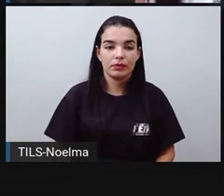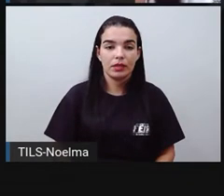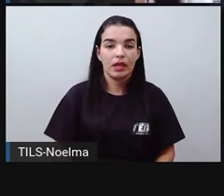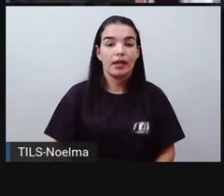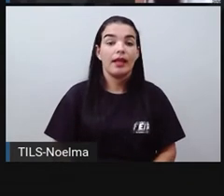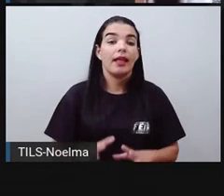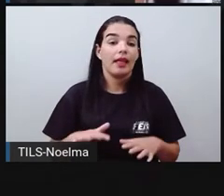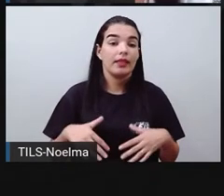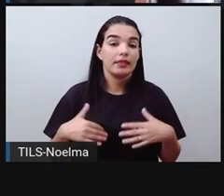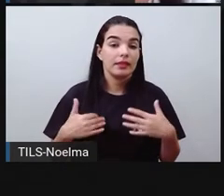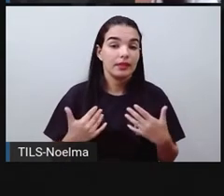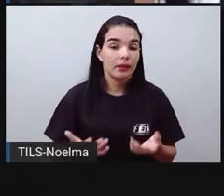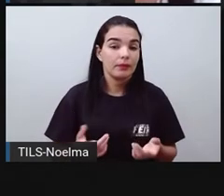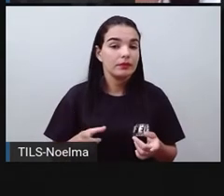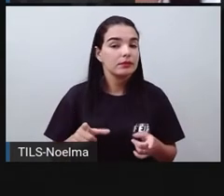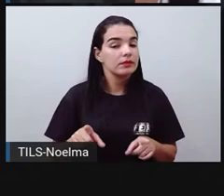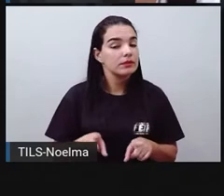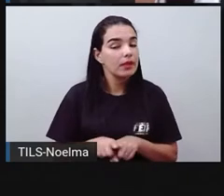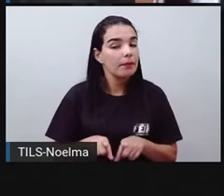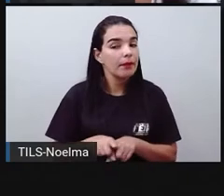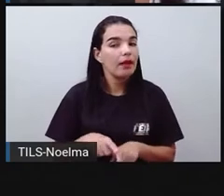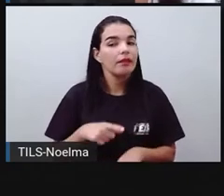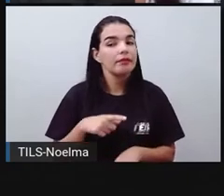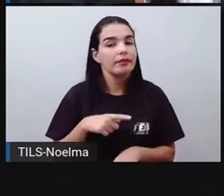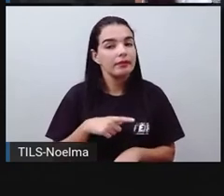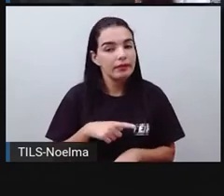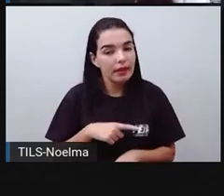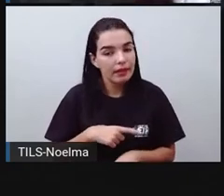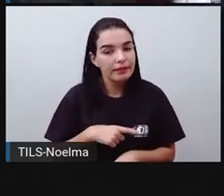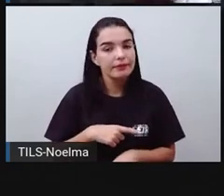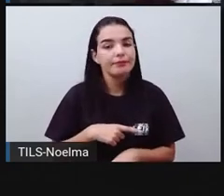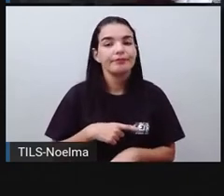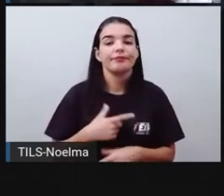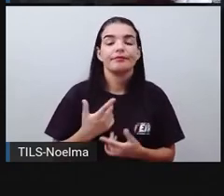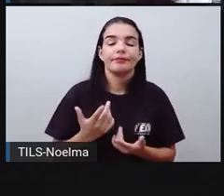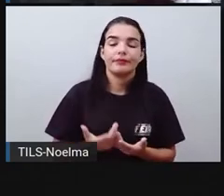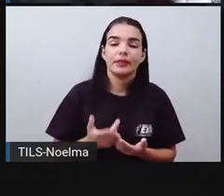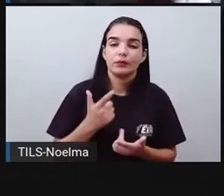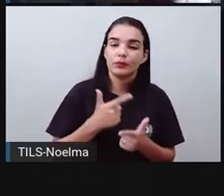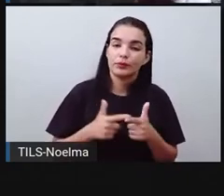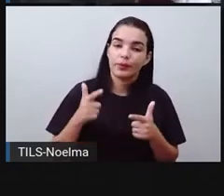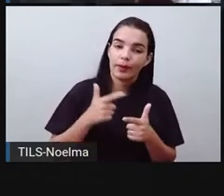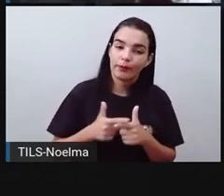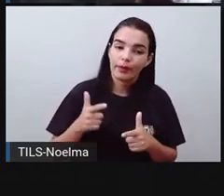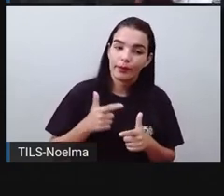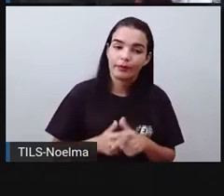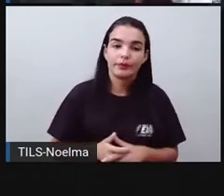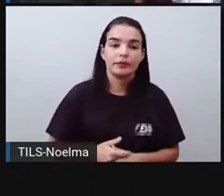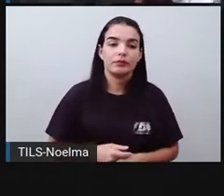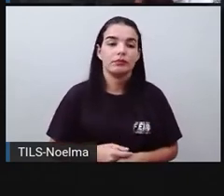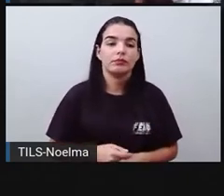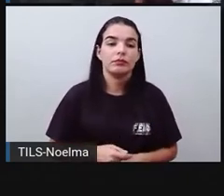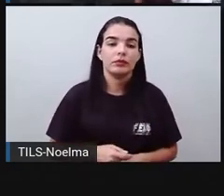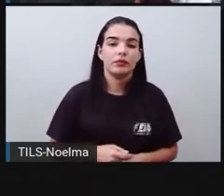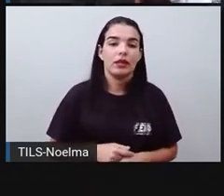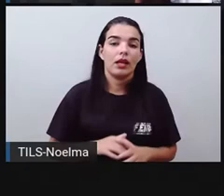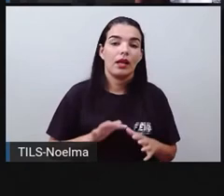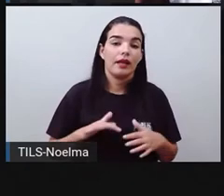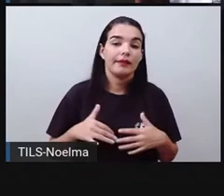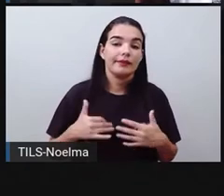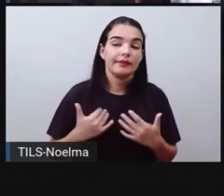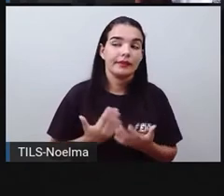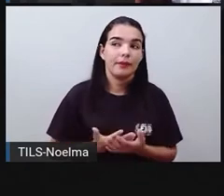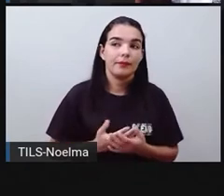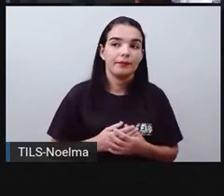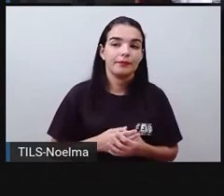E aí, tem as suas vantagens, mas também tem as suas dificuldades, os seus problemas, não é? Por outro lado,